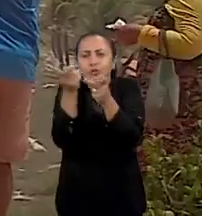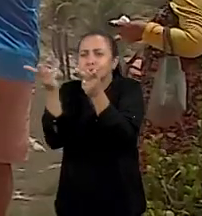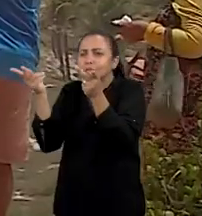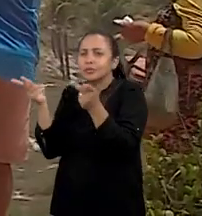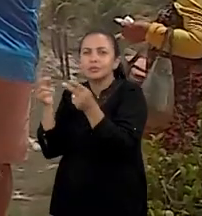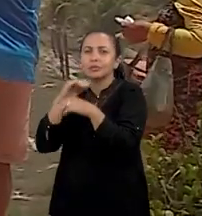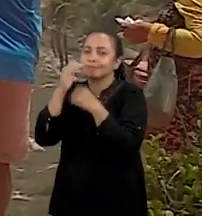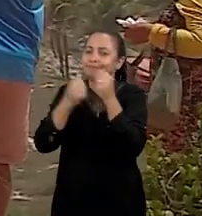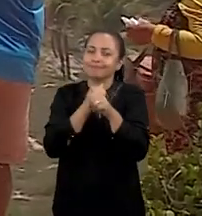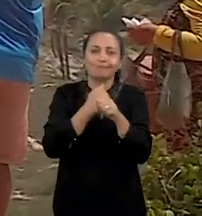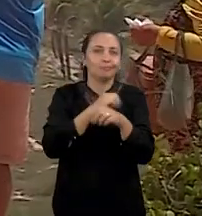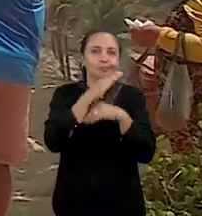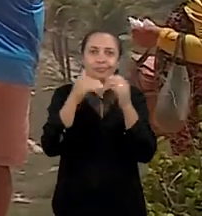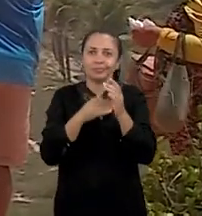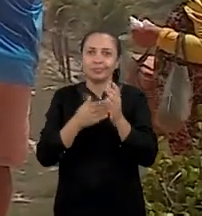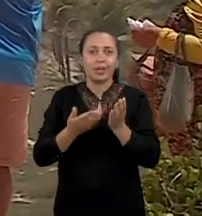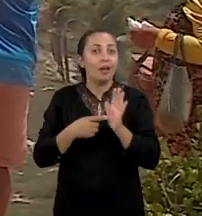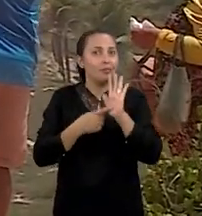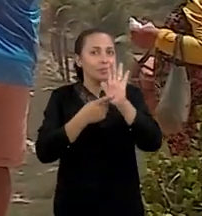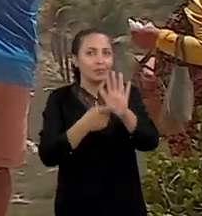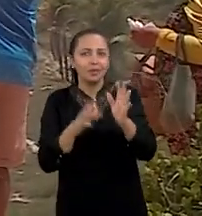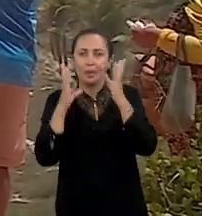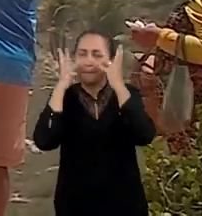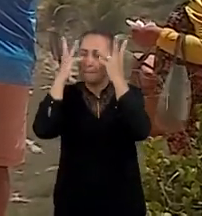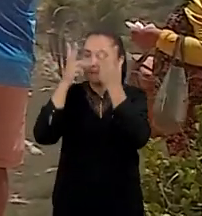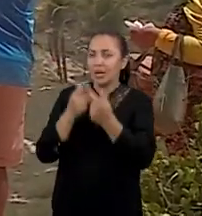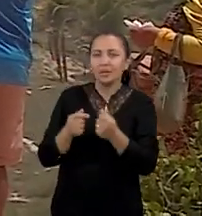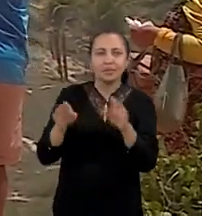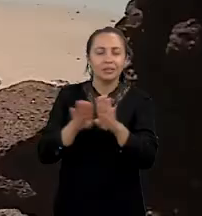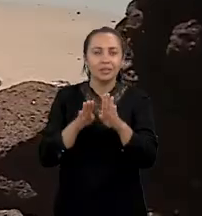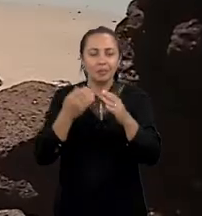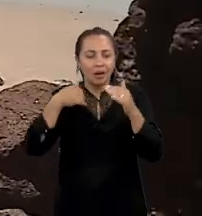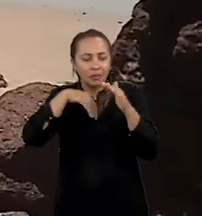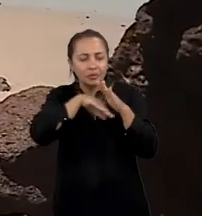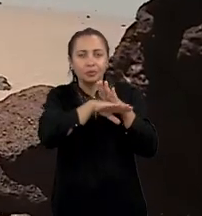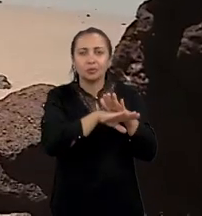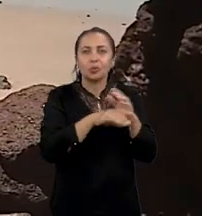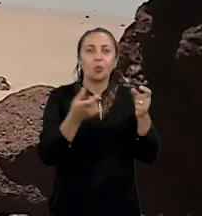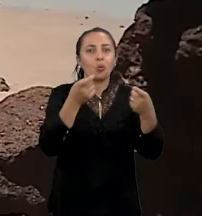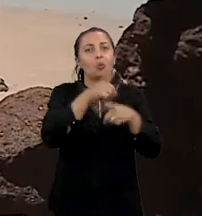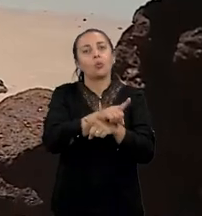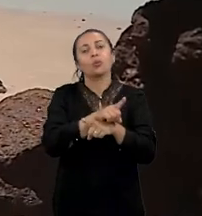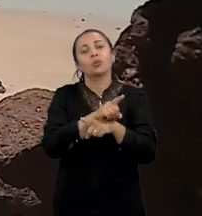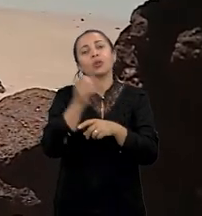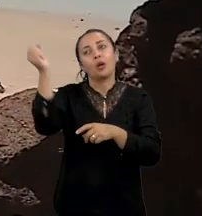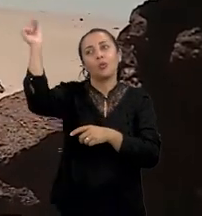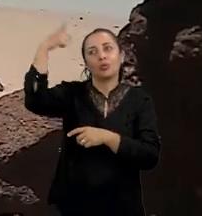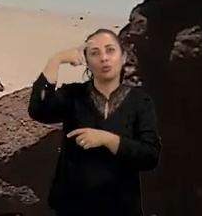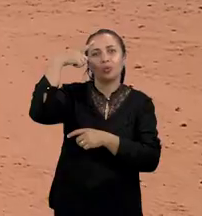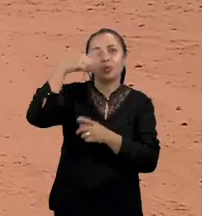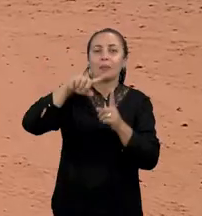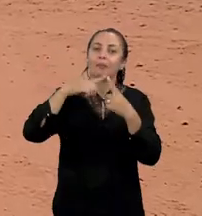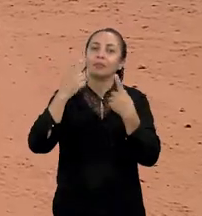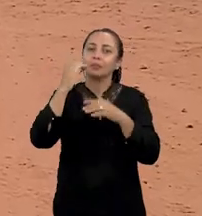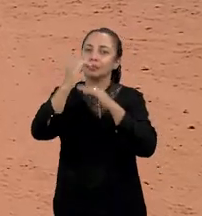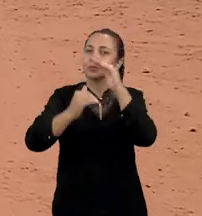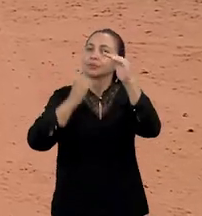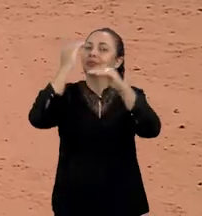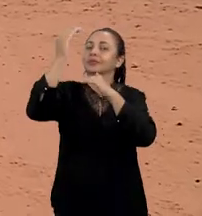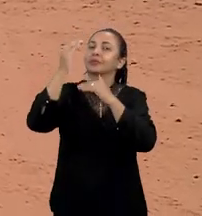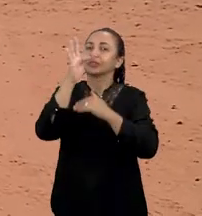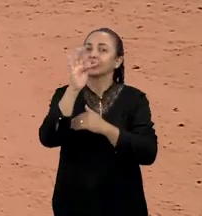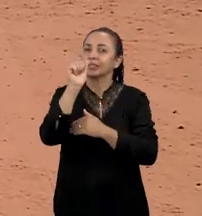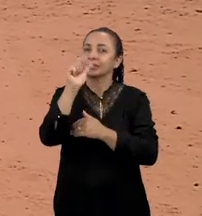As falésias proporcionam ao mesmo tempo beleza cênica e abrigo natural contra o sol. Mas a dinâmica de